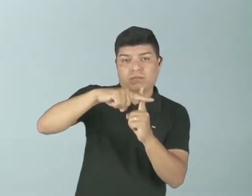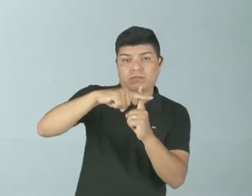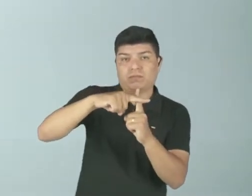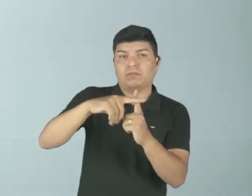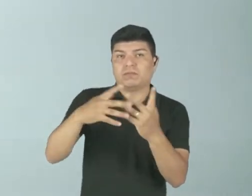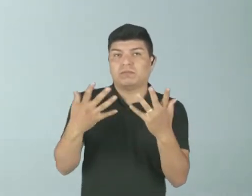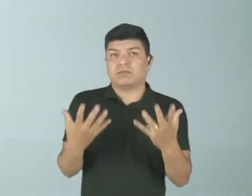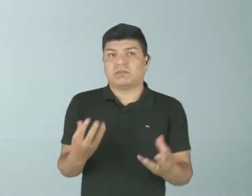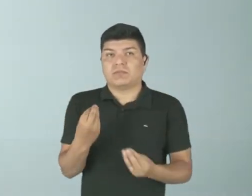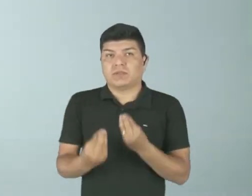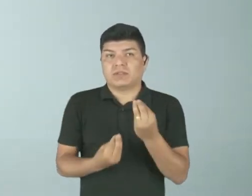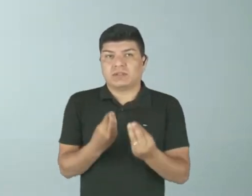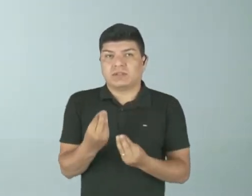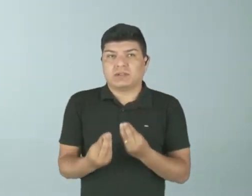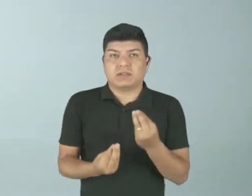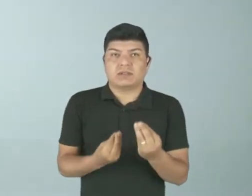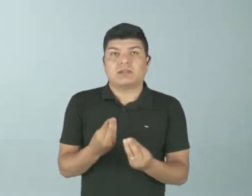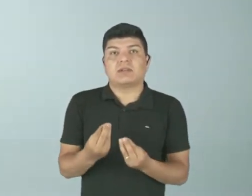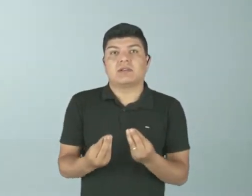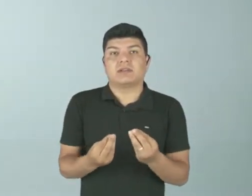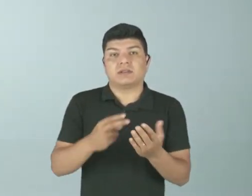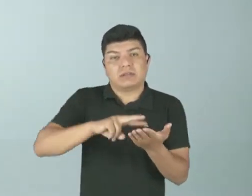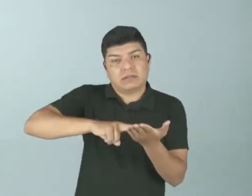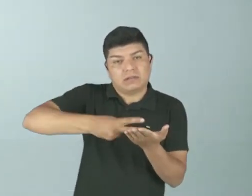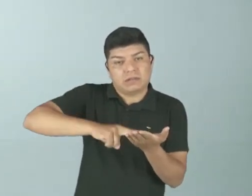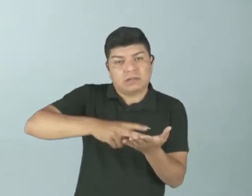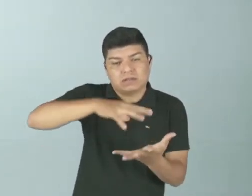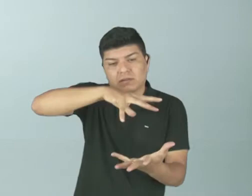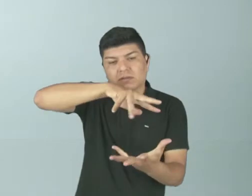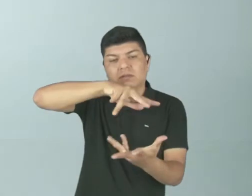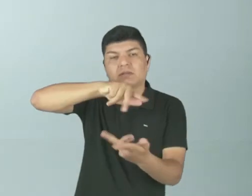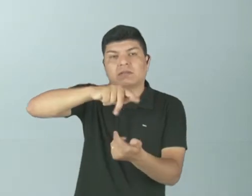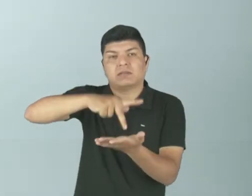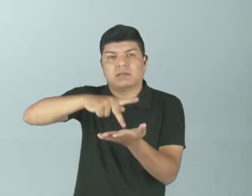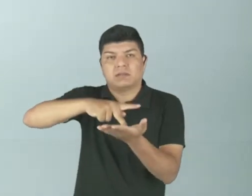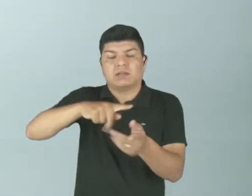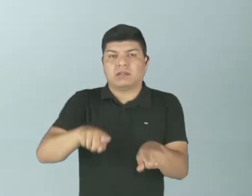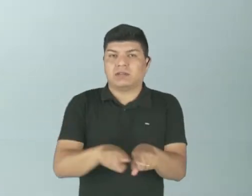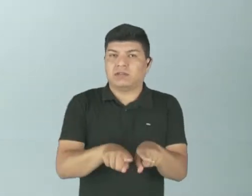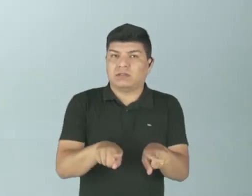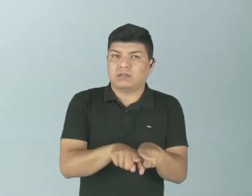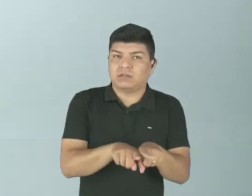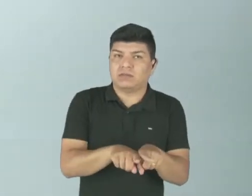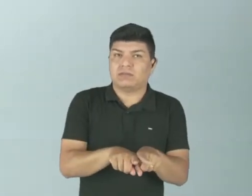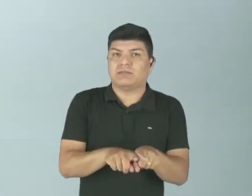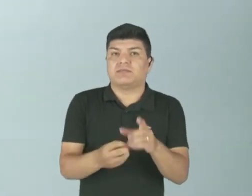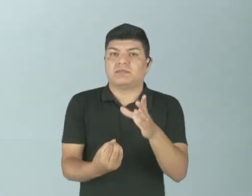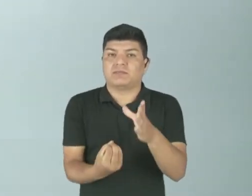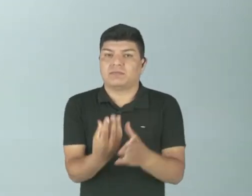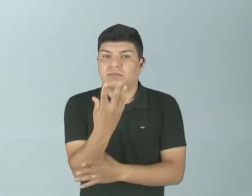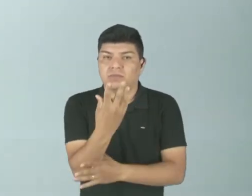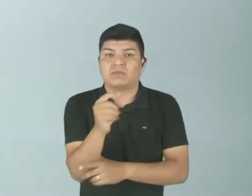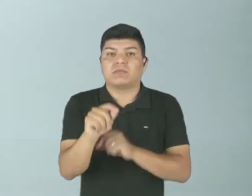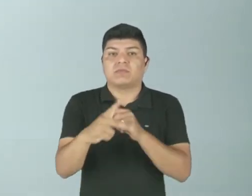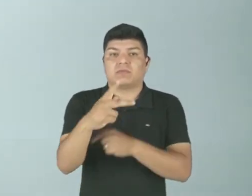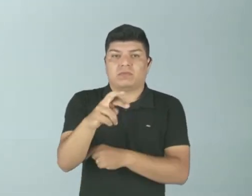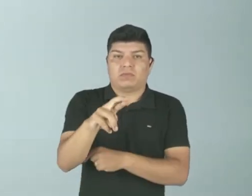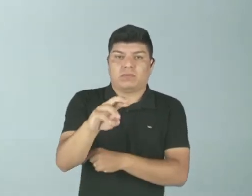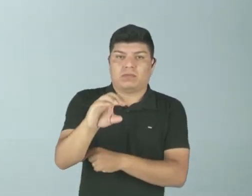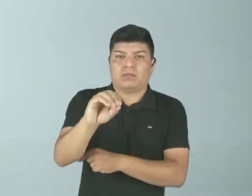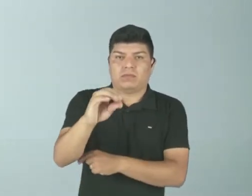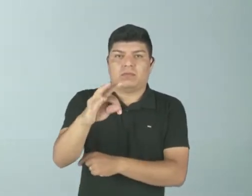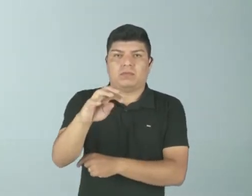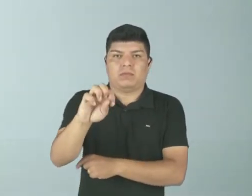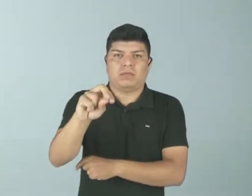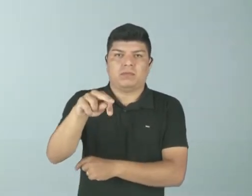liturgias, a forma de interpretar o mundo e as verdades. E aí nasceu o Protestantismo, que deu abertura